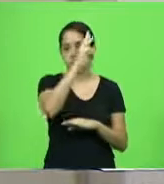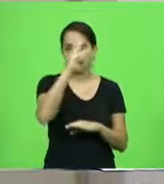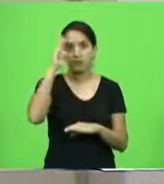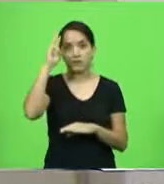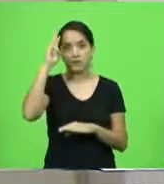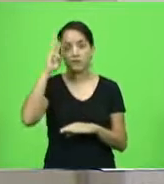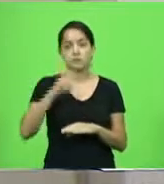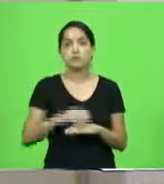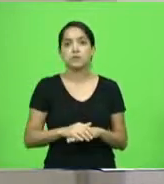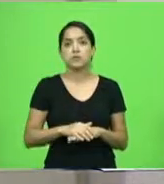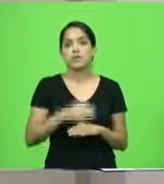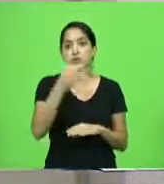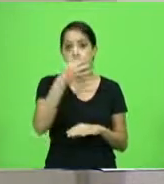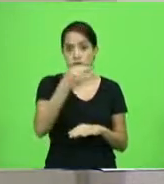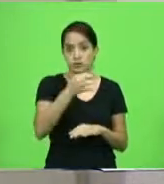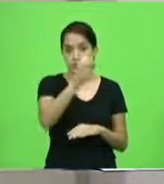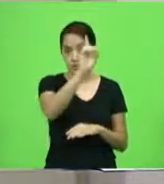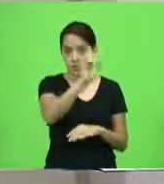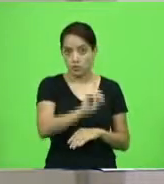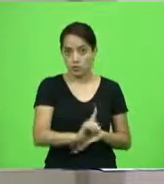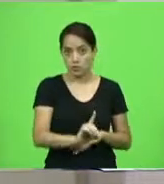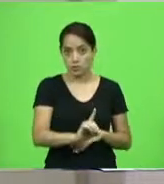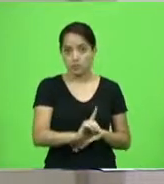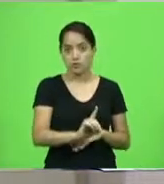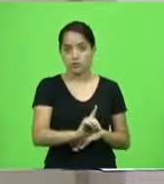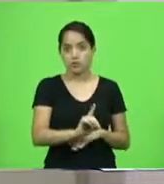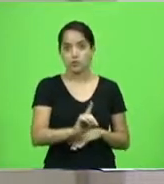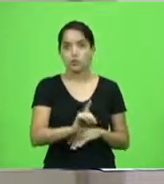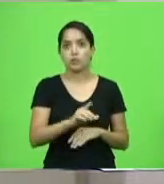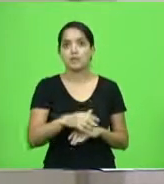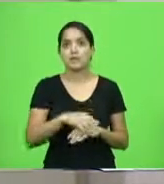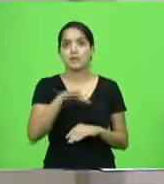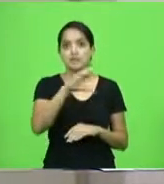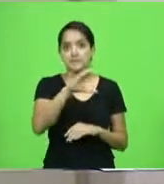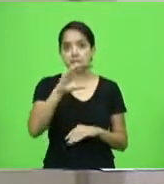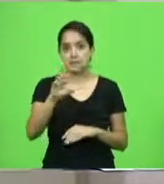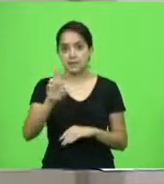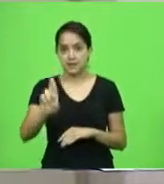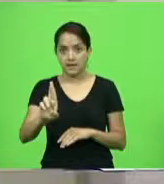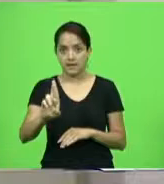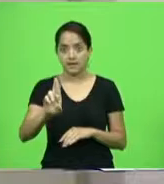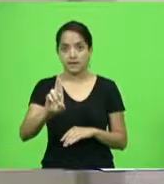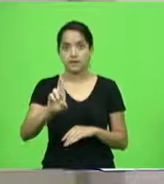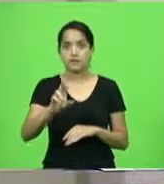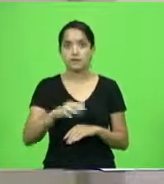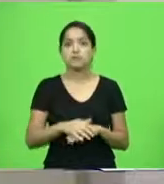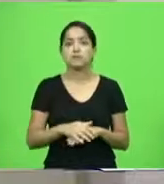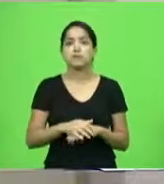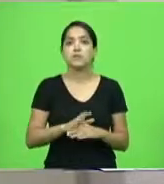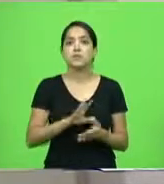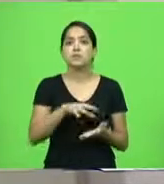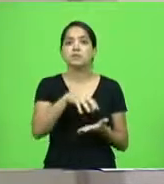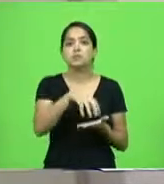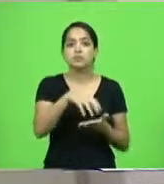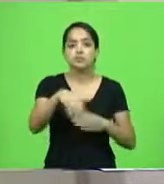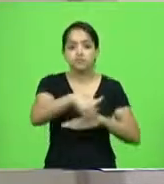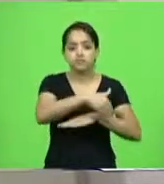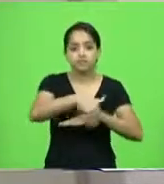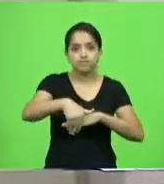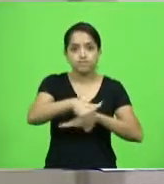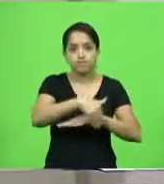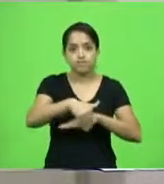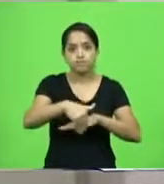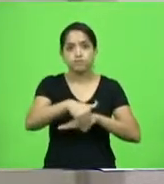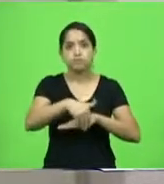sugerindo ao diretor da concessionária, CCR, via costeira, a implantação de corredores sem